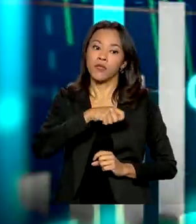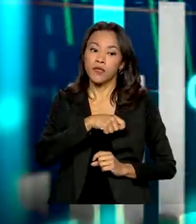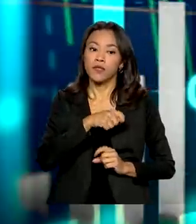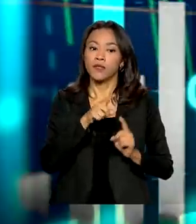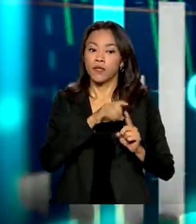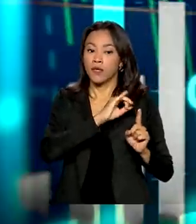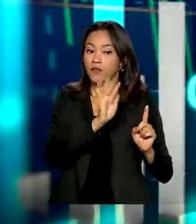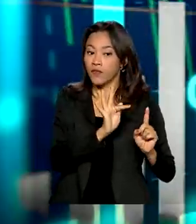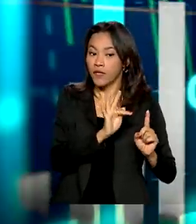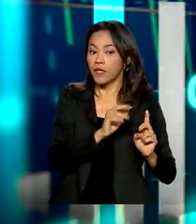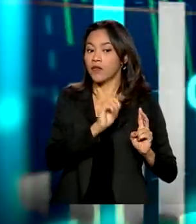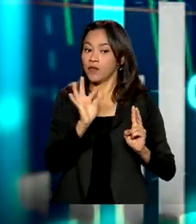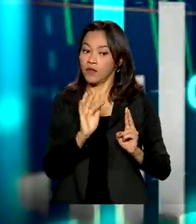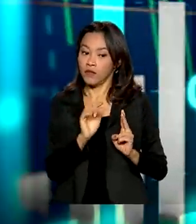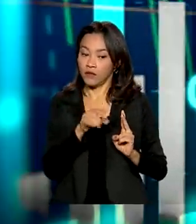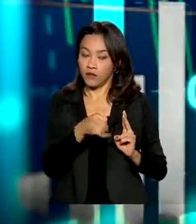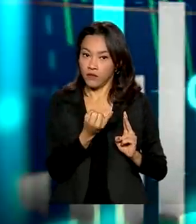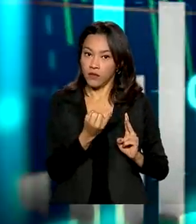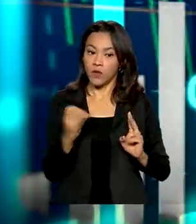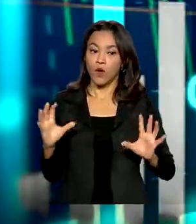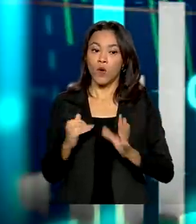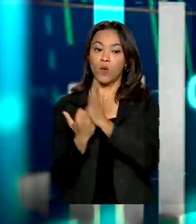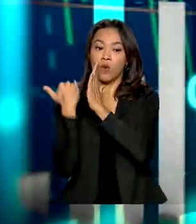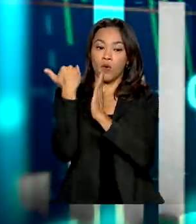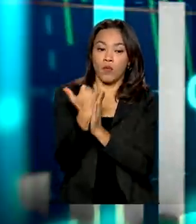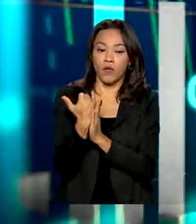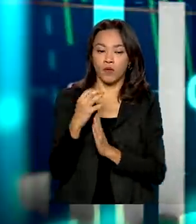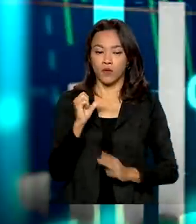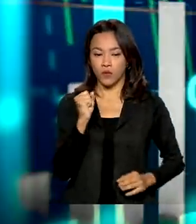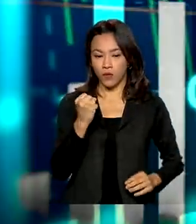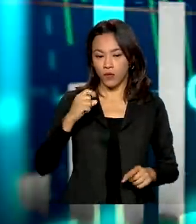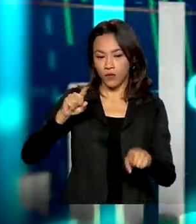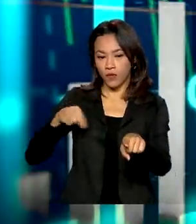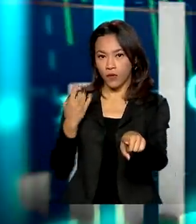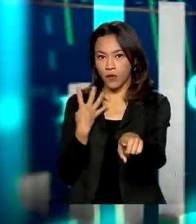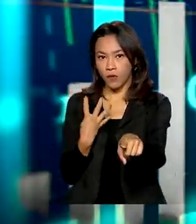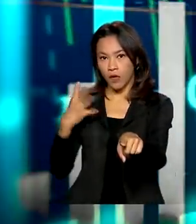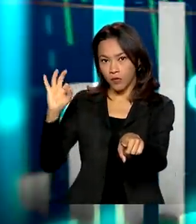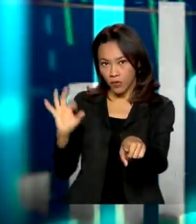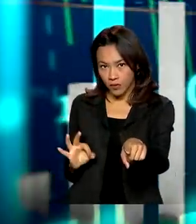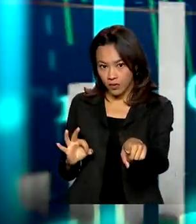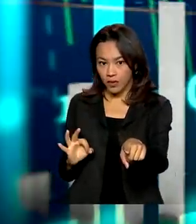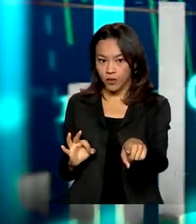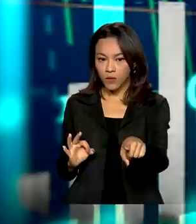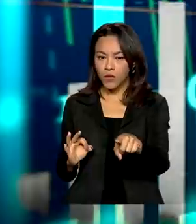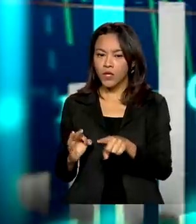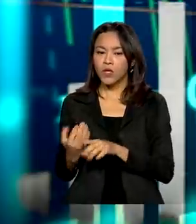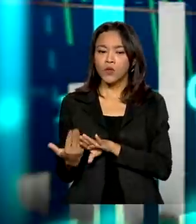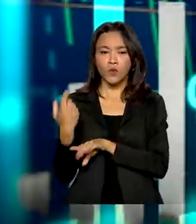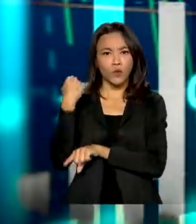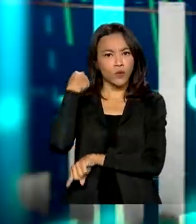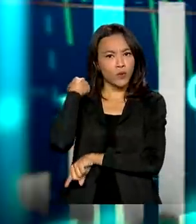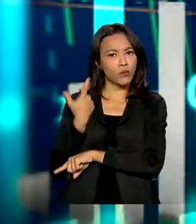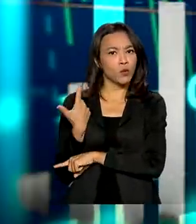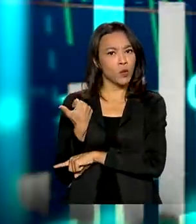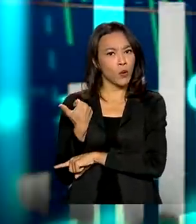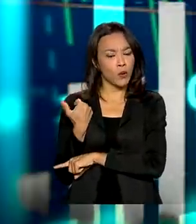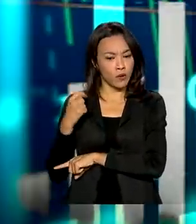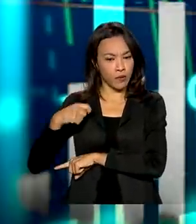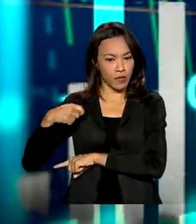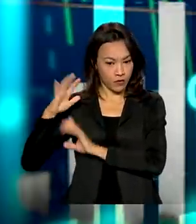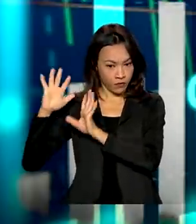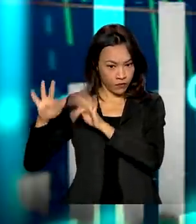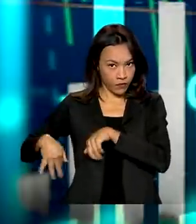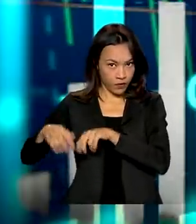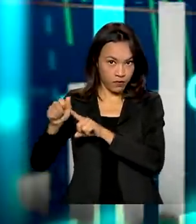de 2021, foi um crescimento de 8,4%. Lembrando que nos últimos 12 meses encerrados em fevereiro,